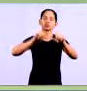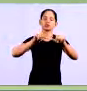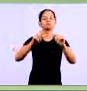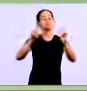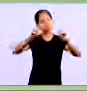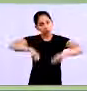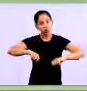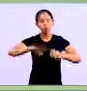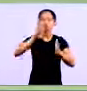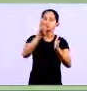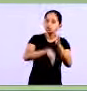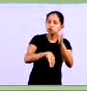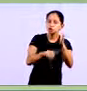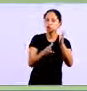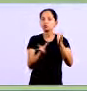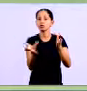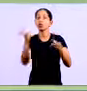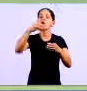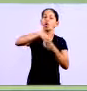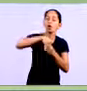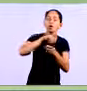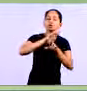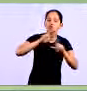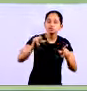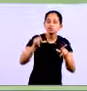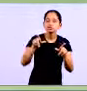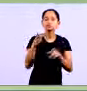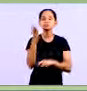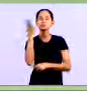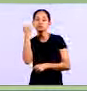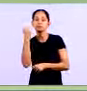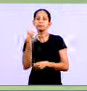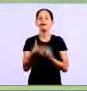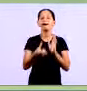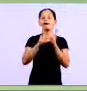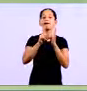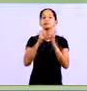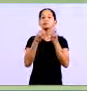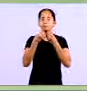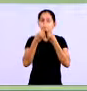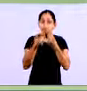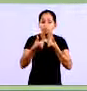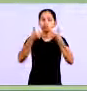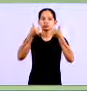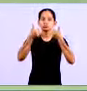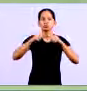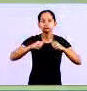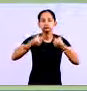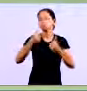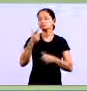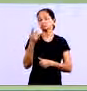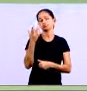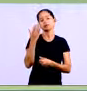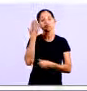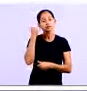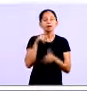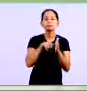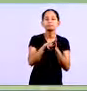acrescentar ou tirar algo. Então, dá essa condição de você saber previamente se algo está bem ou não, se está indo bem ou não.